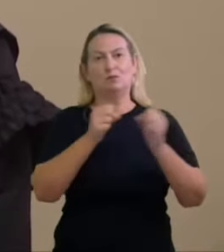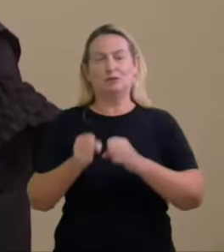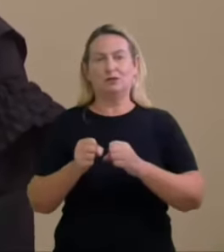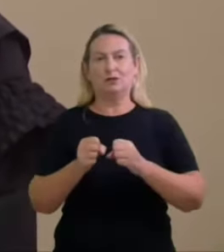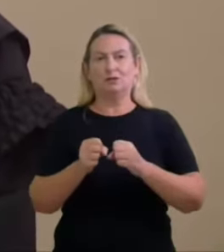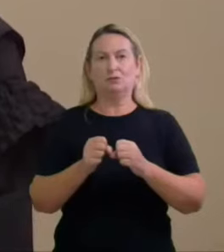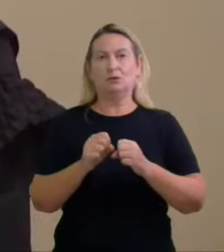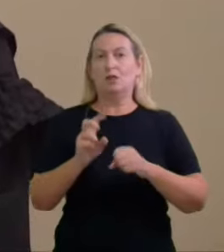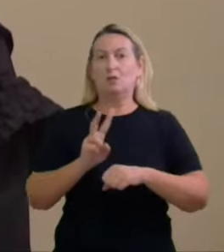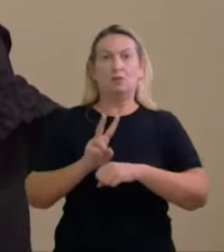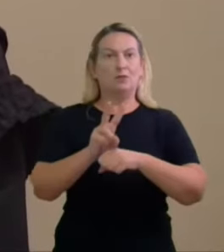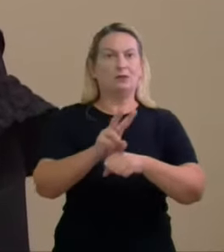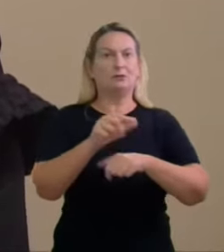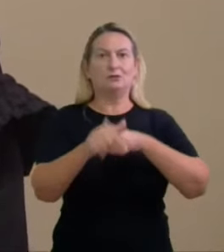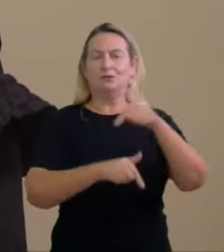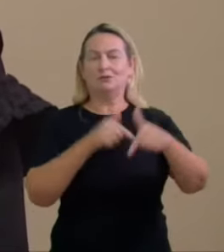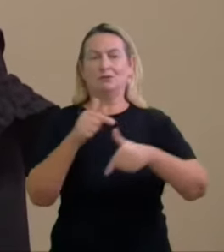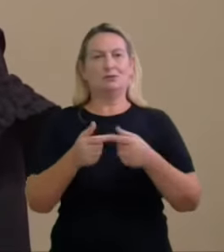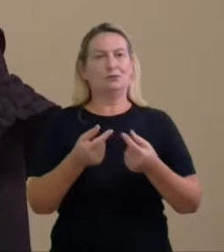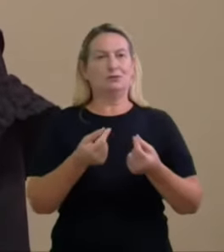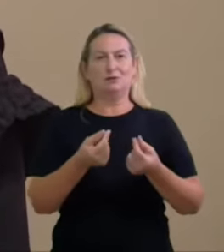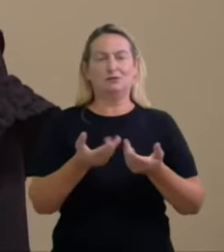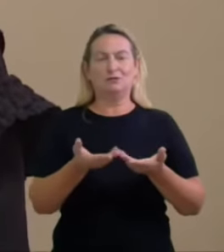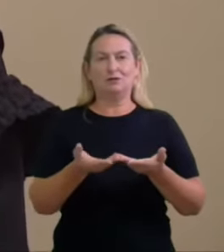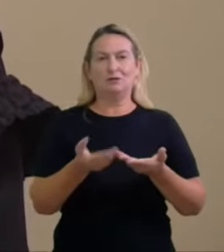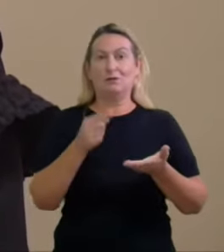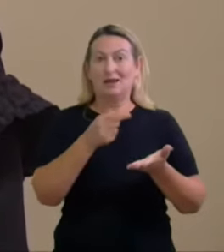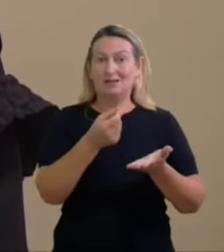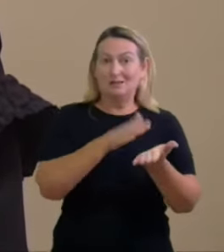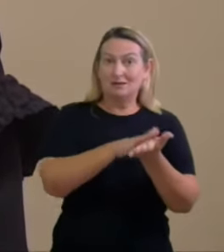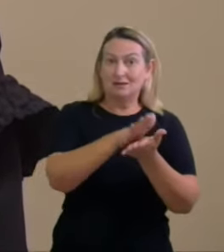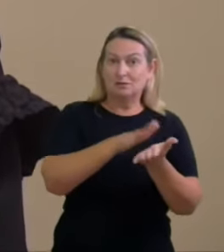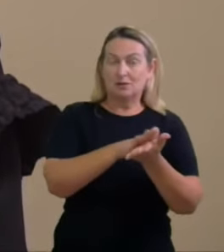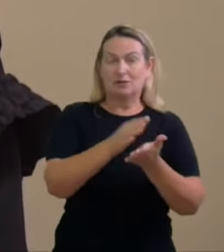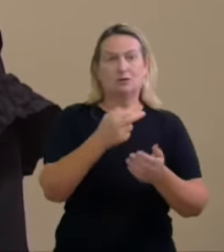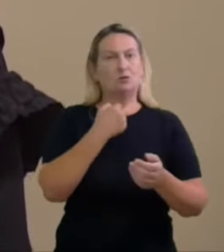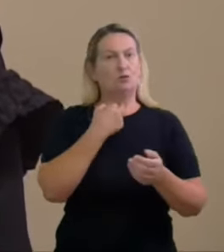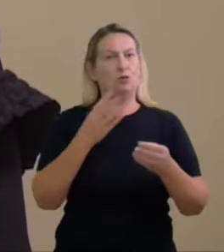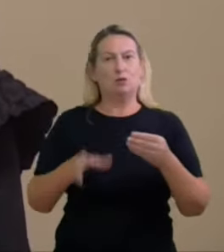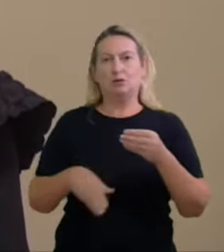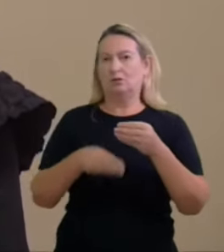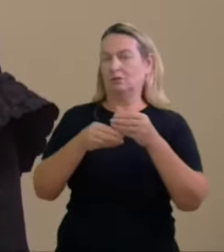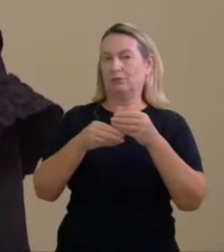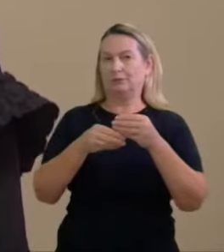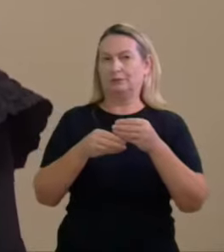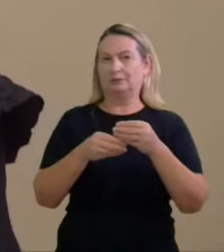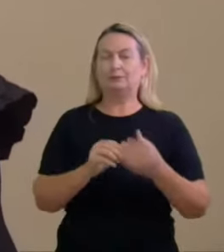serviços essa despesa aqui ela realmente não deve ser considerada outro